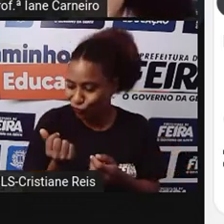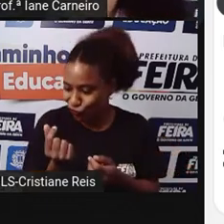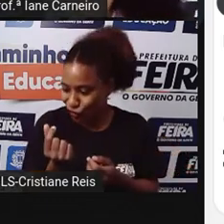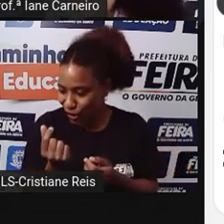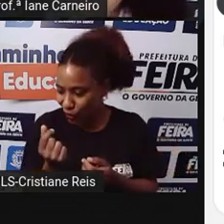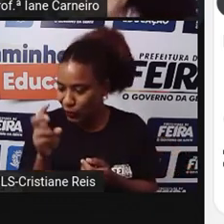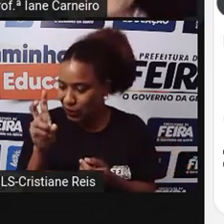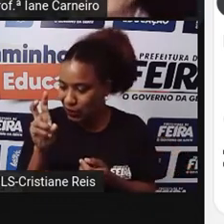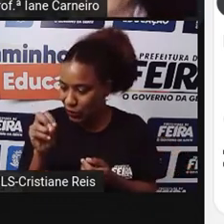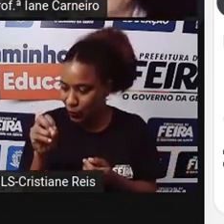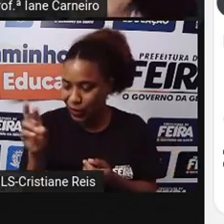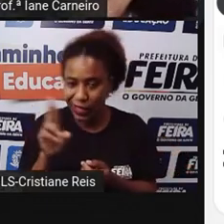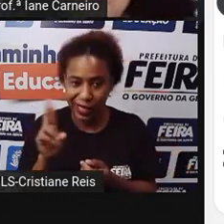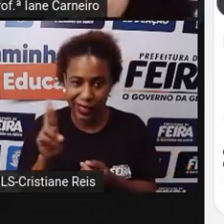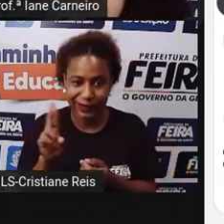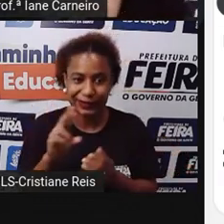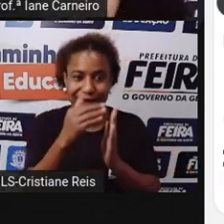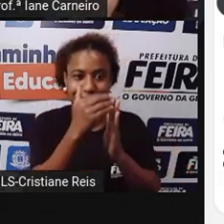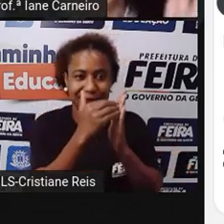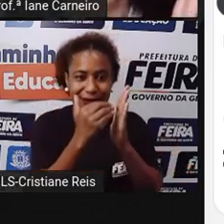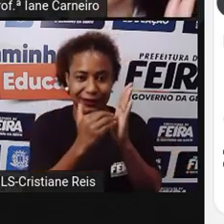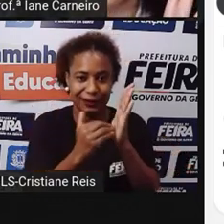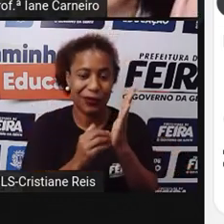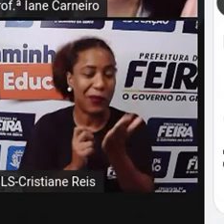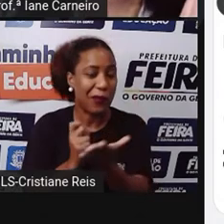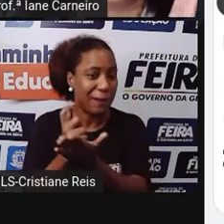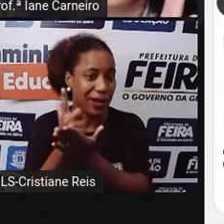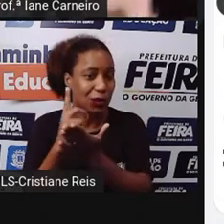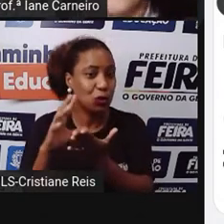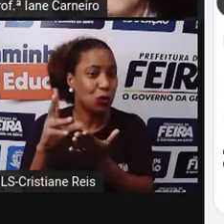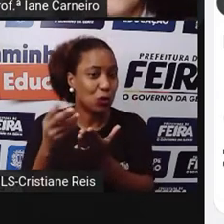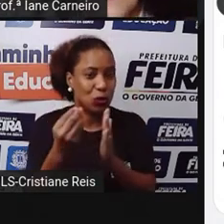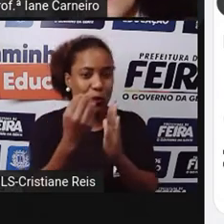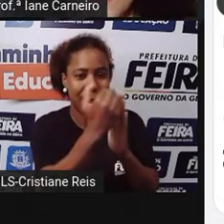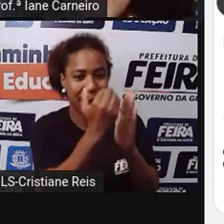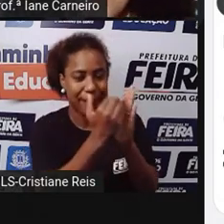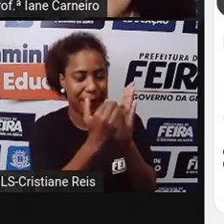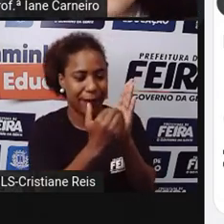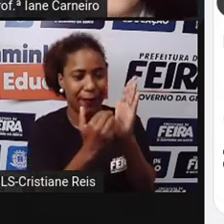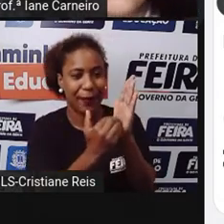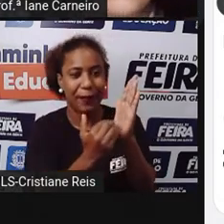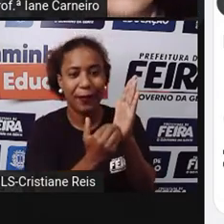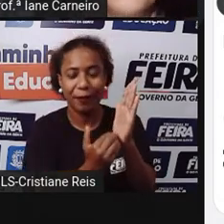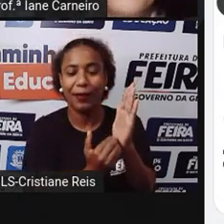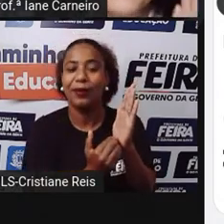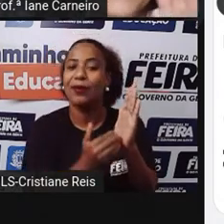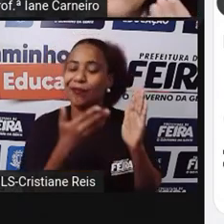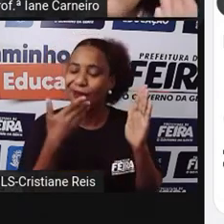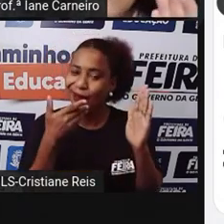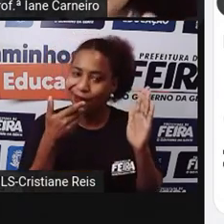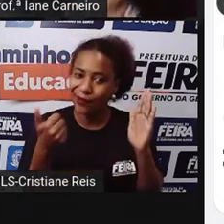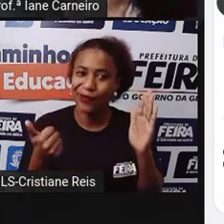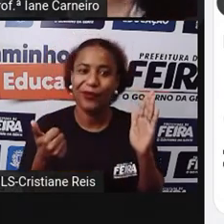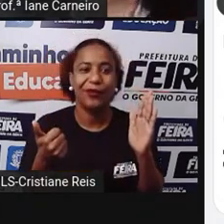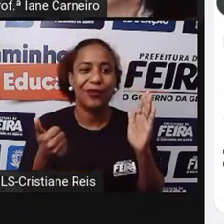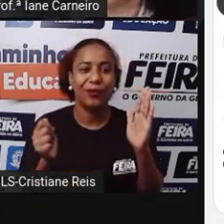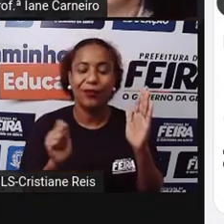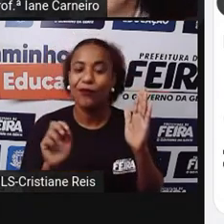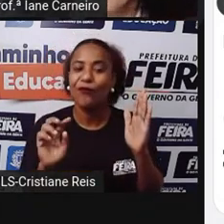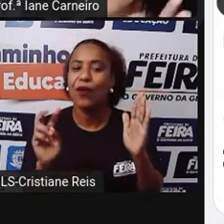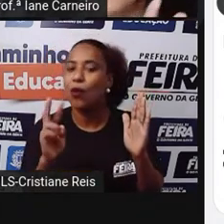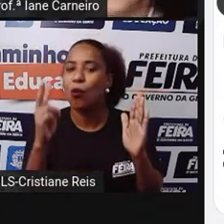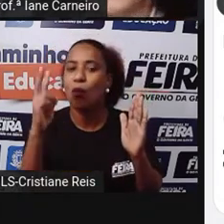50 reais E eu preciso comprar Todos esses ingredientes Então você fazendo a lista Colocando o preço De cada um desses